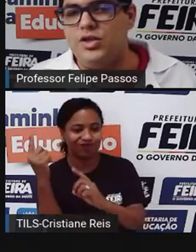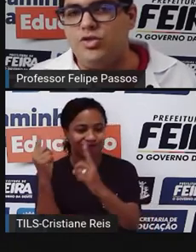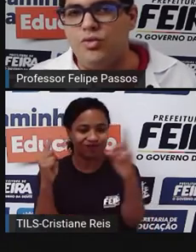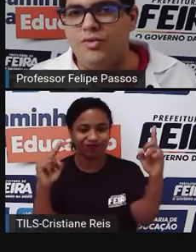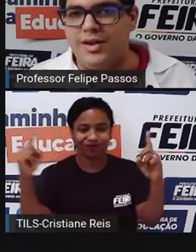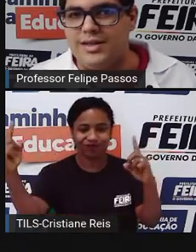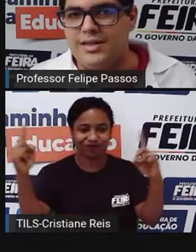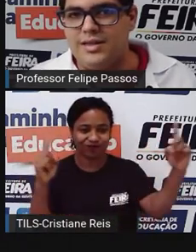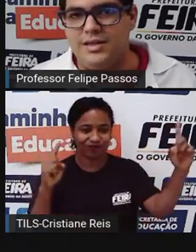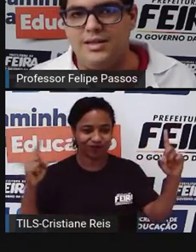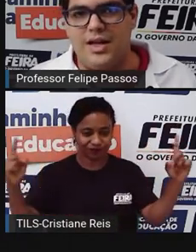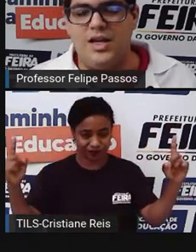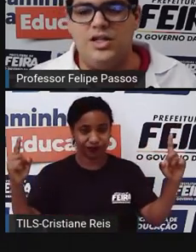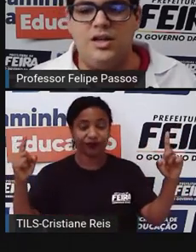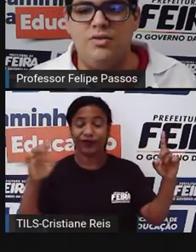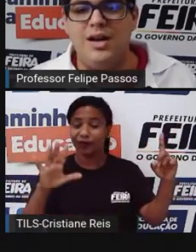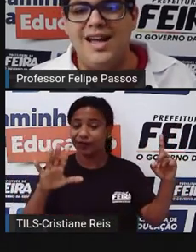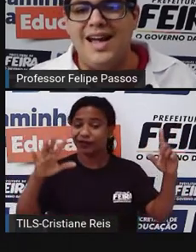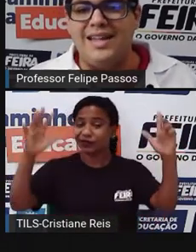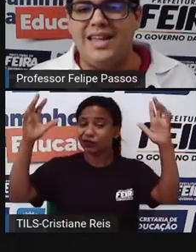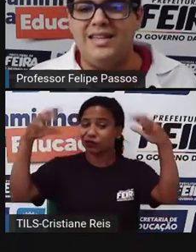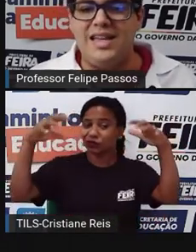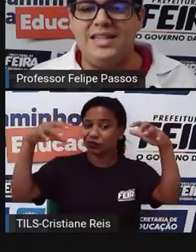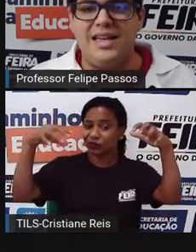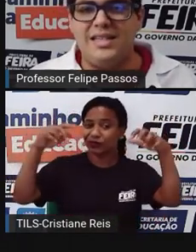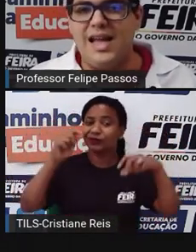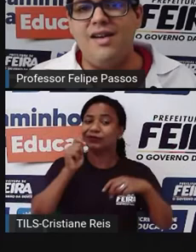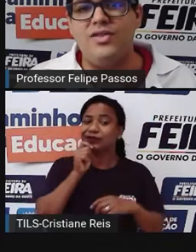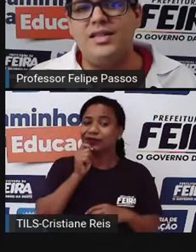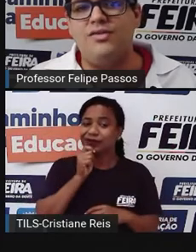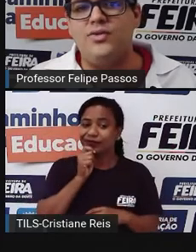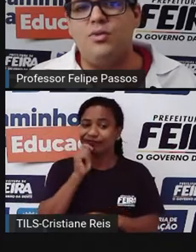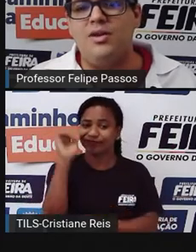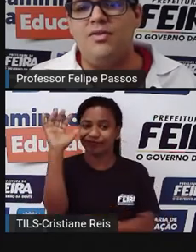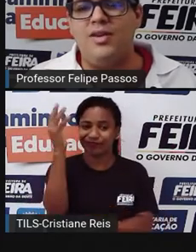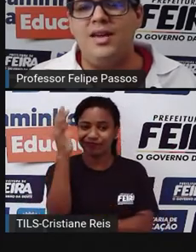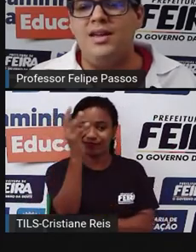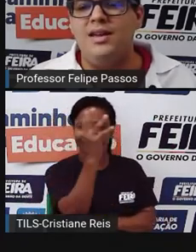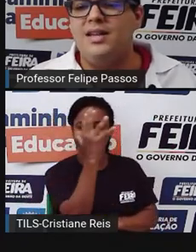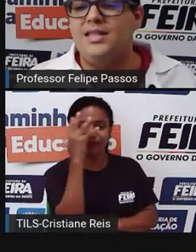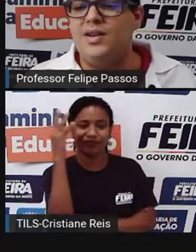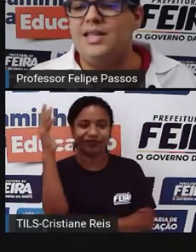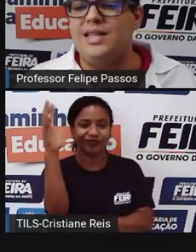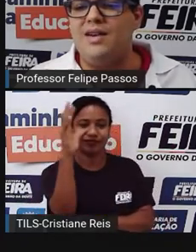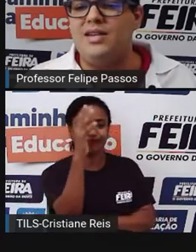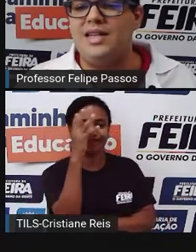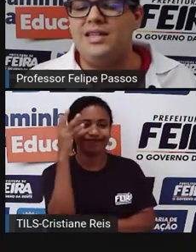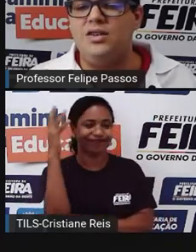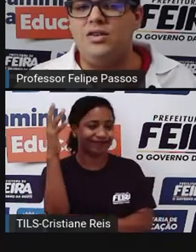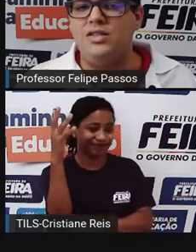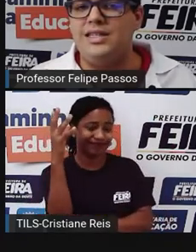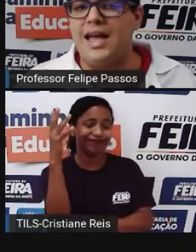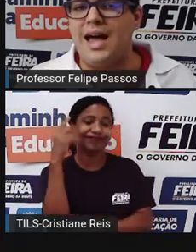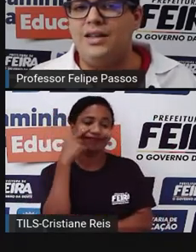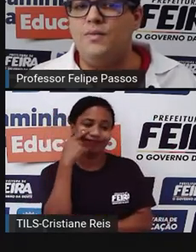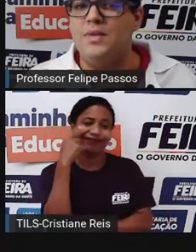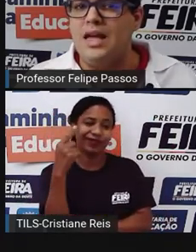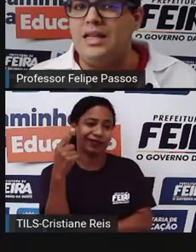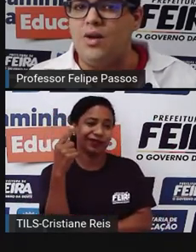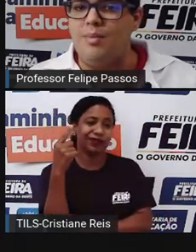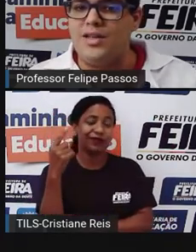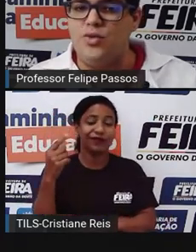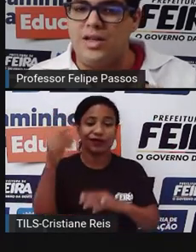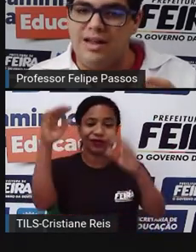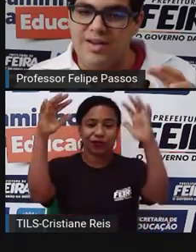o índice de chuvas na região, a tendência é que as árvores que vão sobreviver são essas árvores aqui de cerrado.